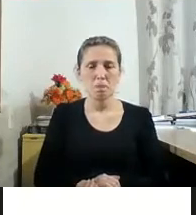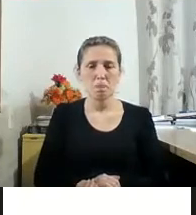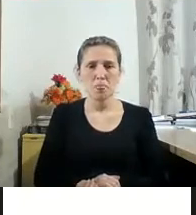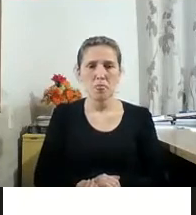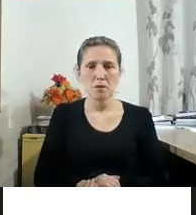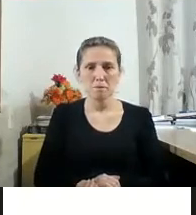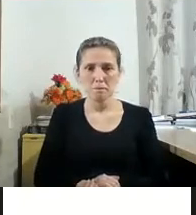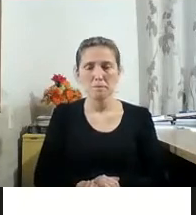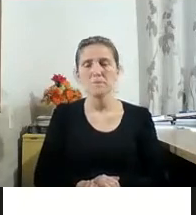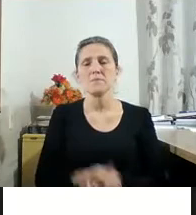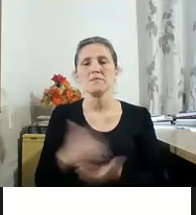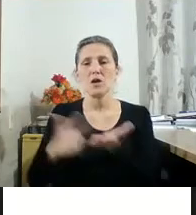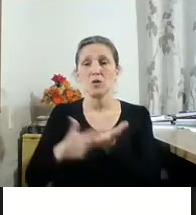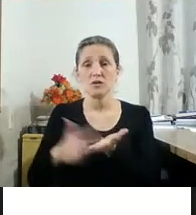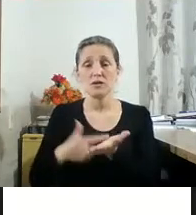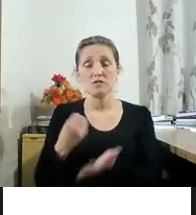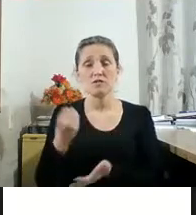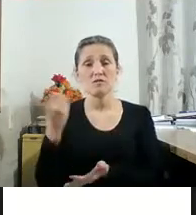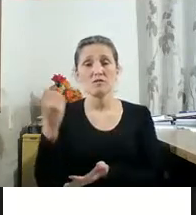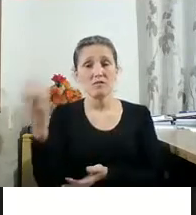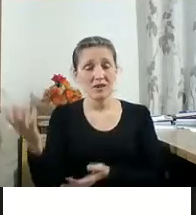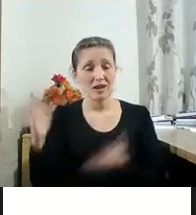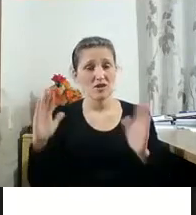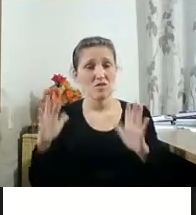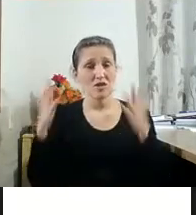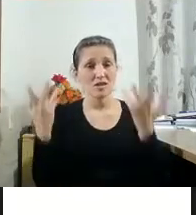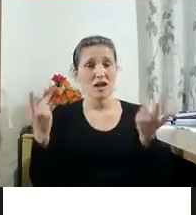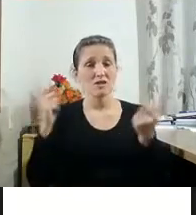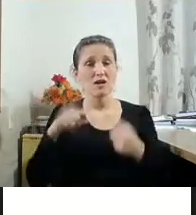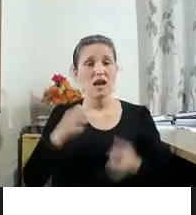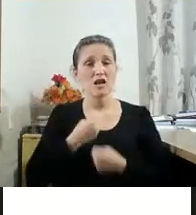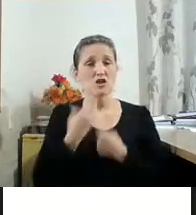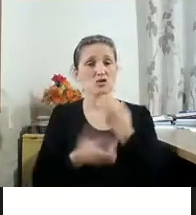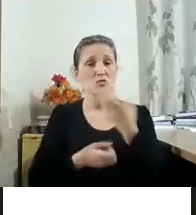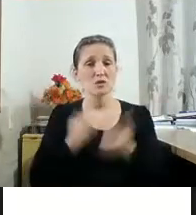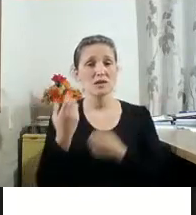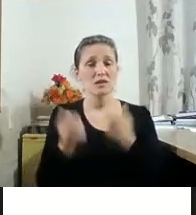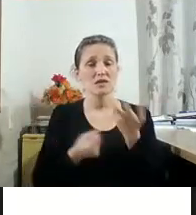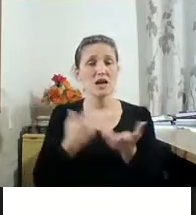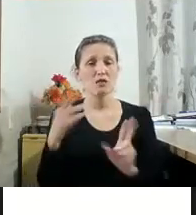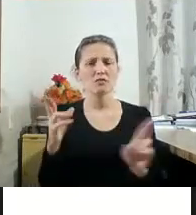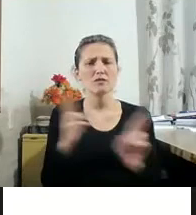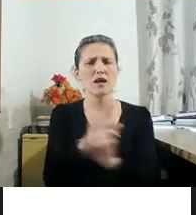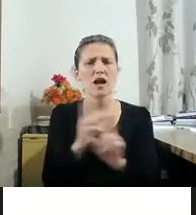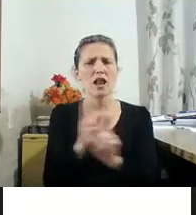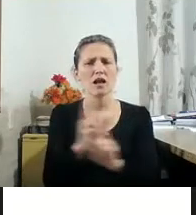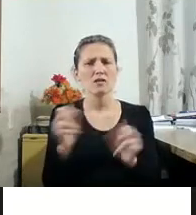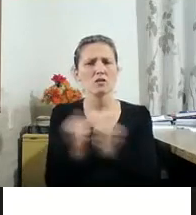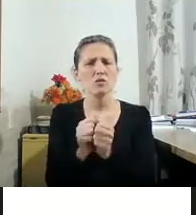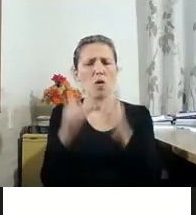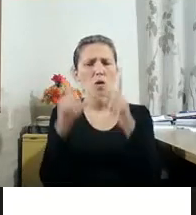O livro Viagem pelo Fantástico de Bóris é, na verdade, a expressão da sua relação com a imagem, com a